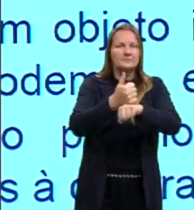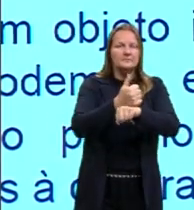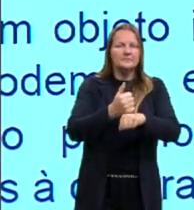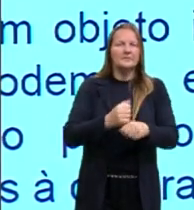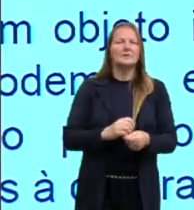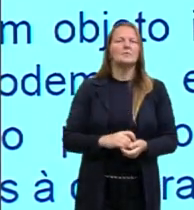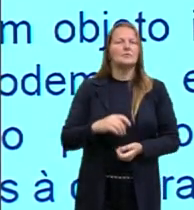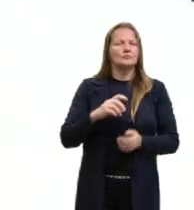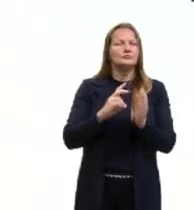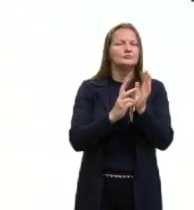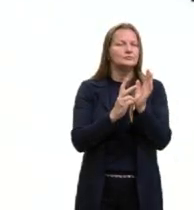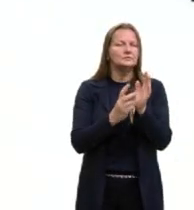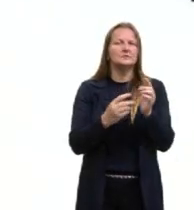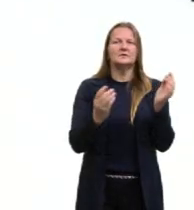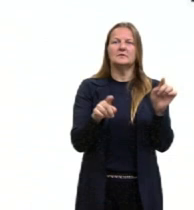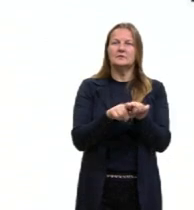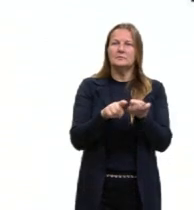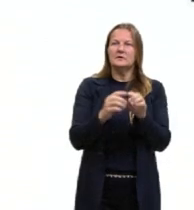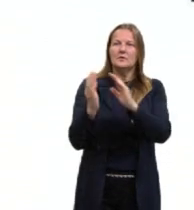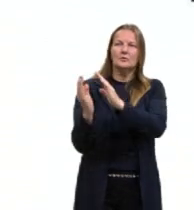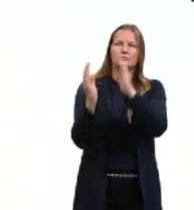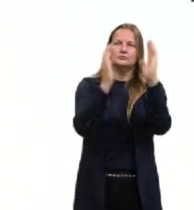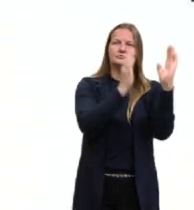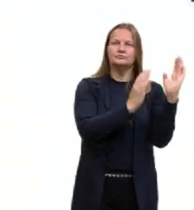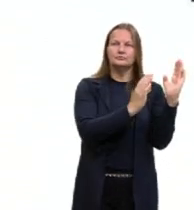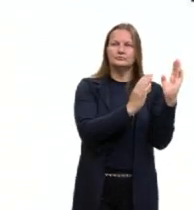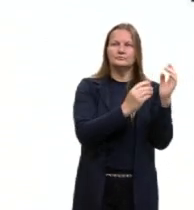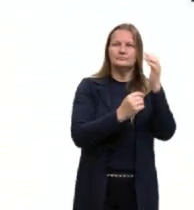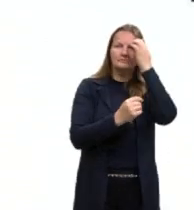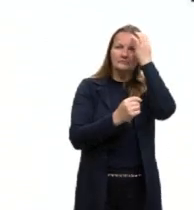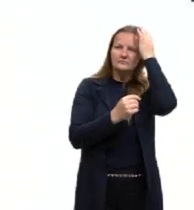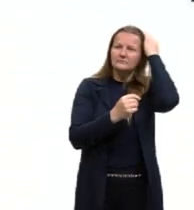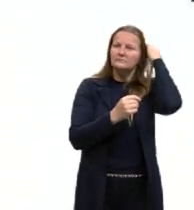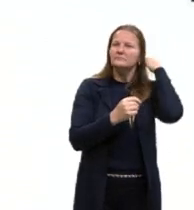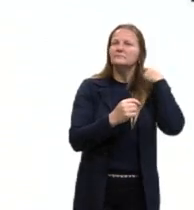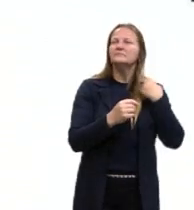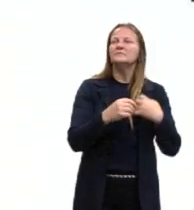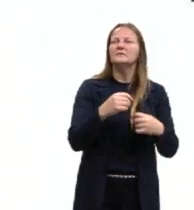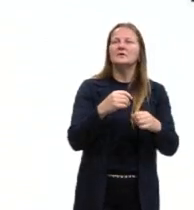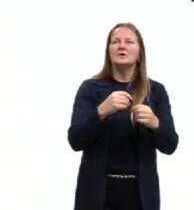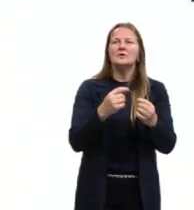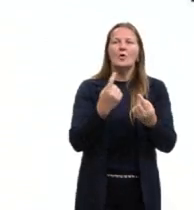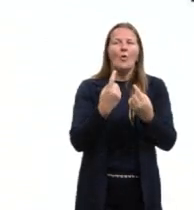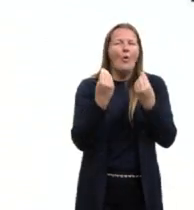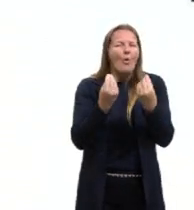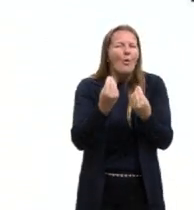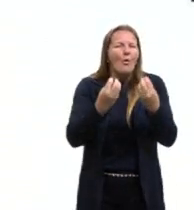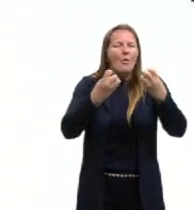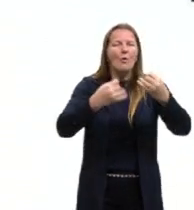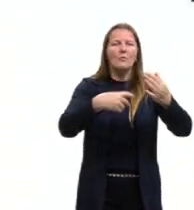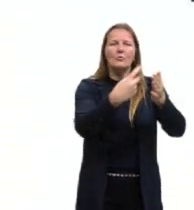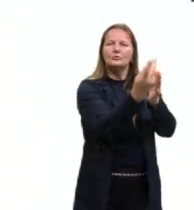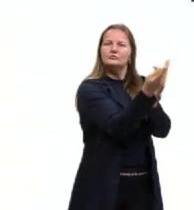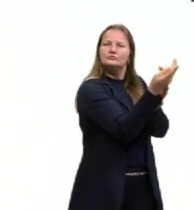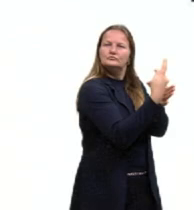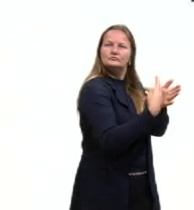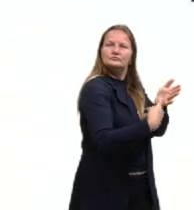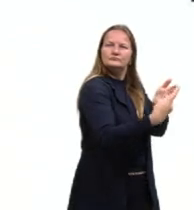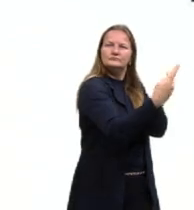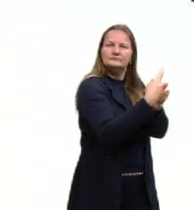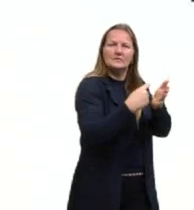Indígena. Nós temos do outro lado ali, aqui, as expressões, os grafismos